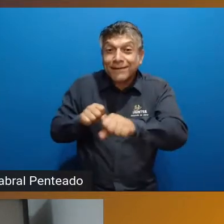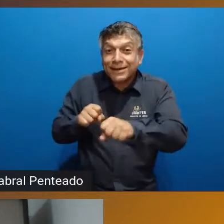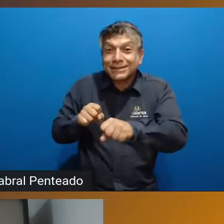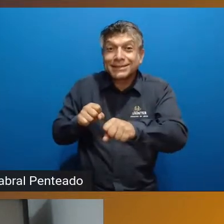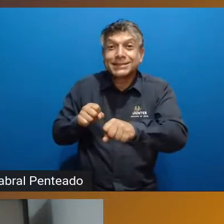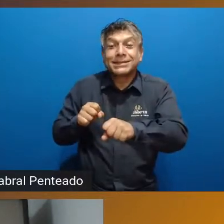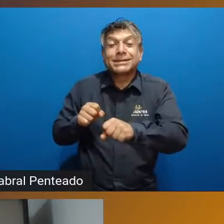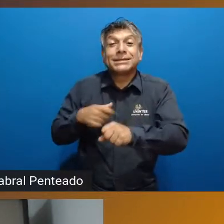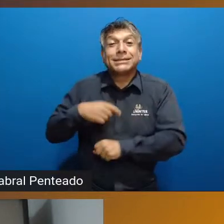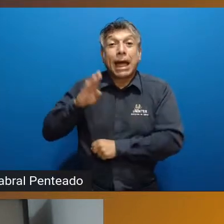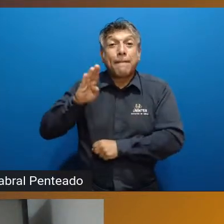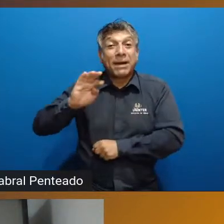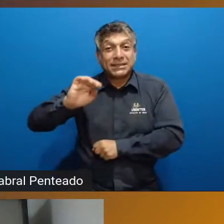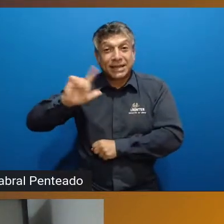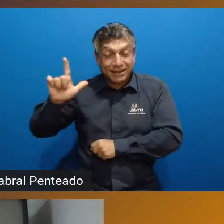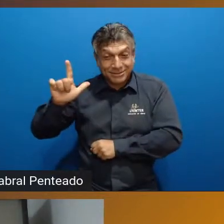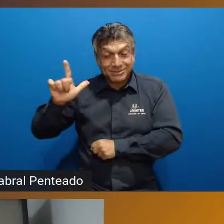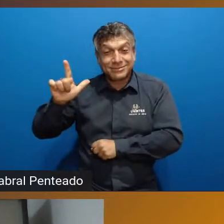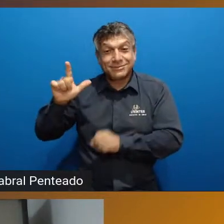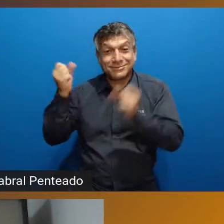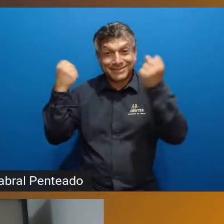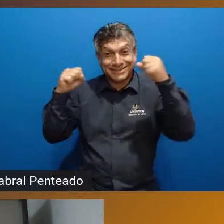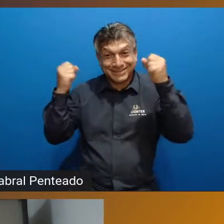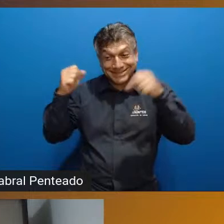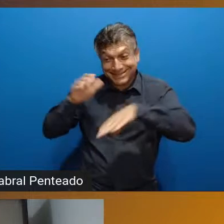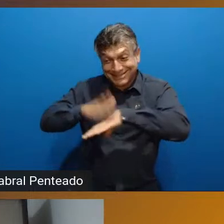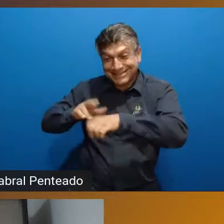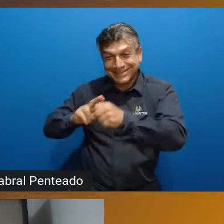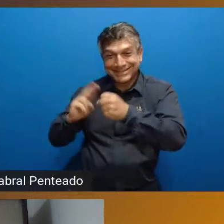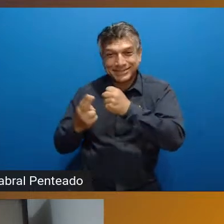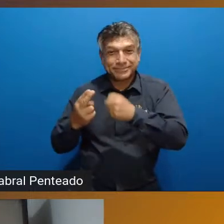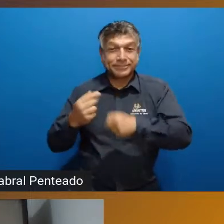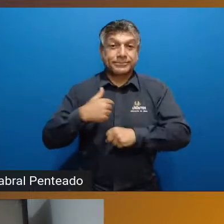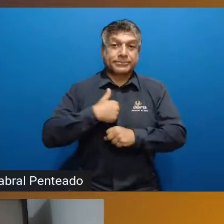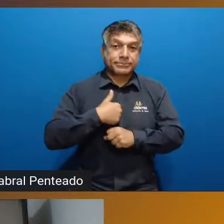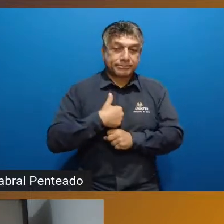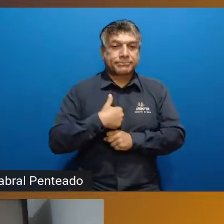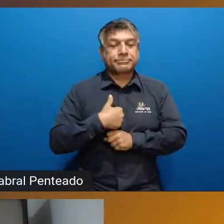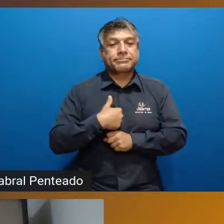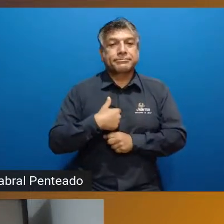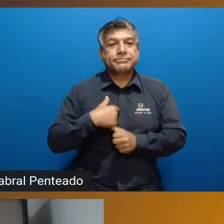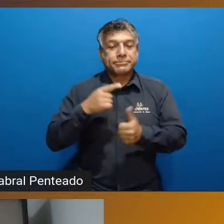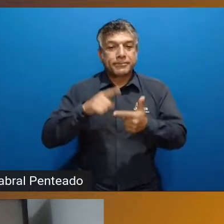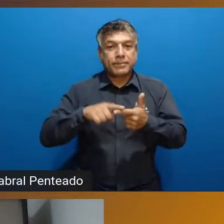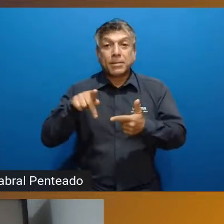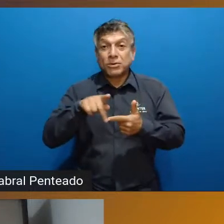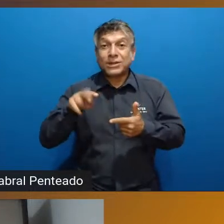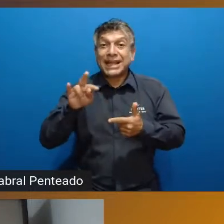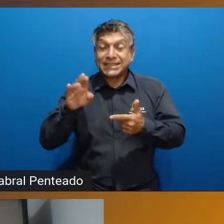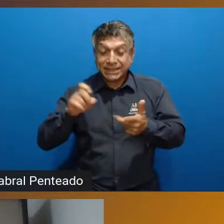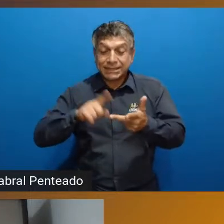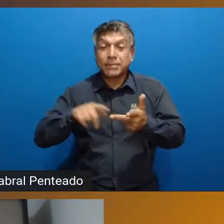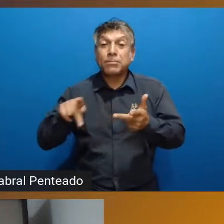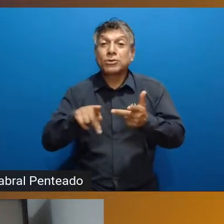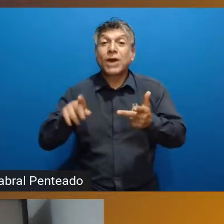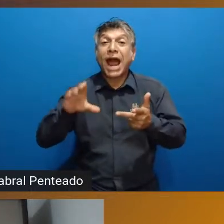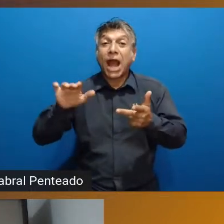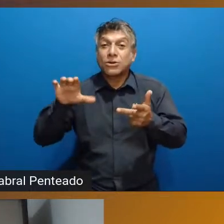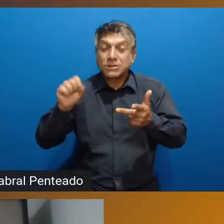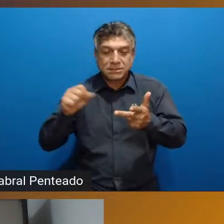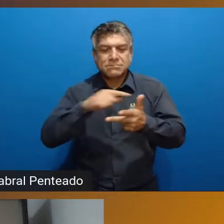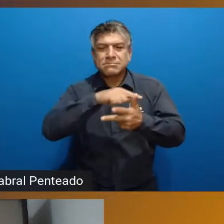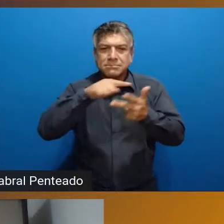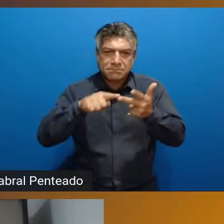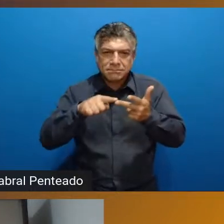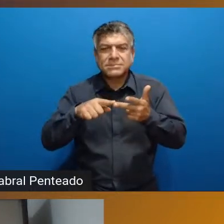bacharelado em Educação Física pelo UNINTER, e eu, a professora Tatiana e o professor Carlos, desenvolvemos